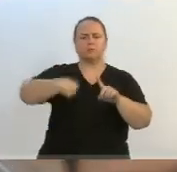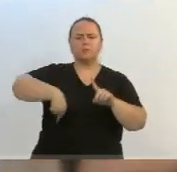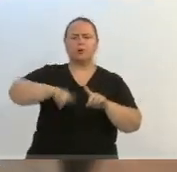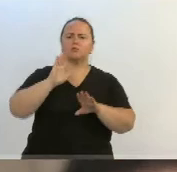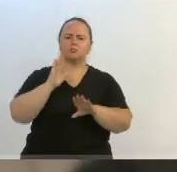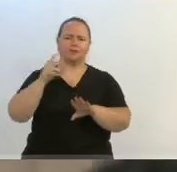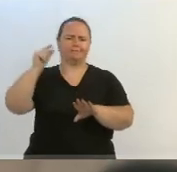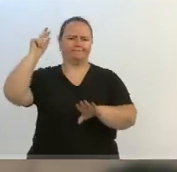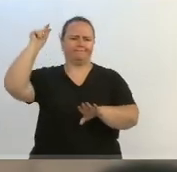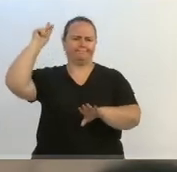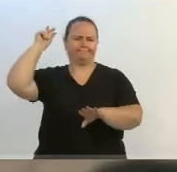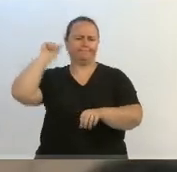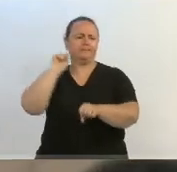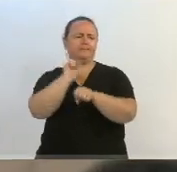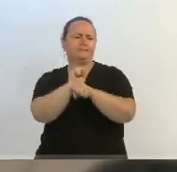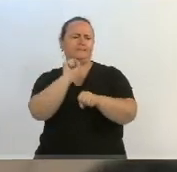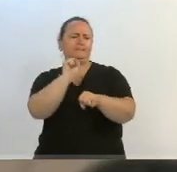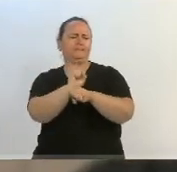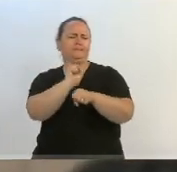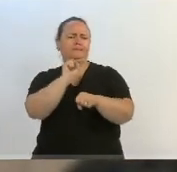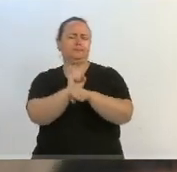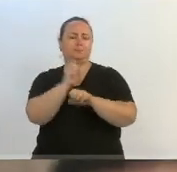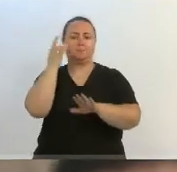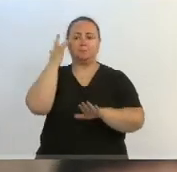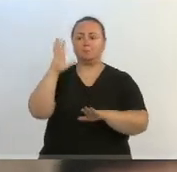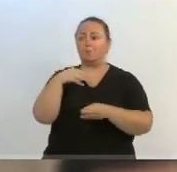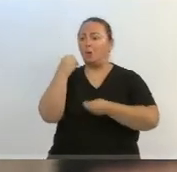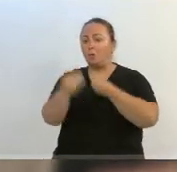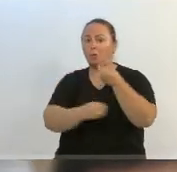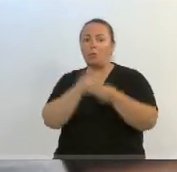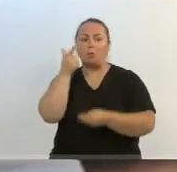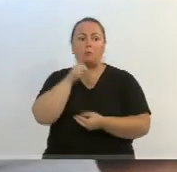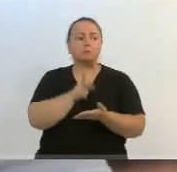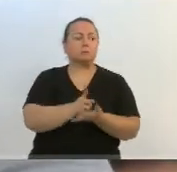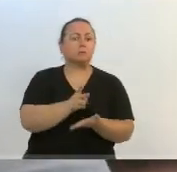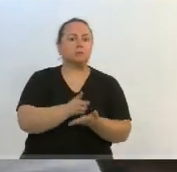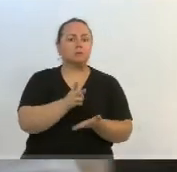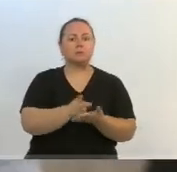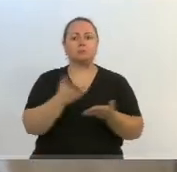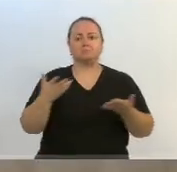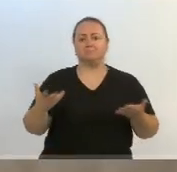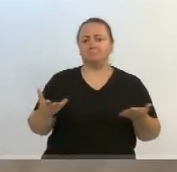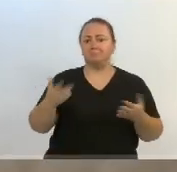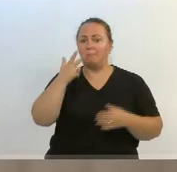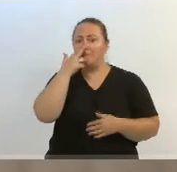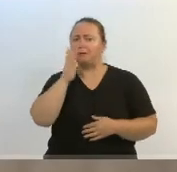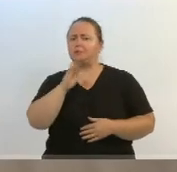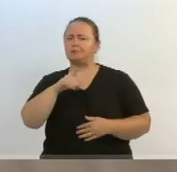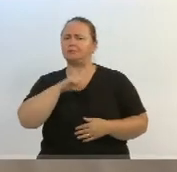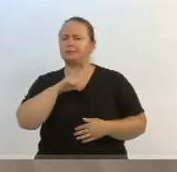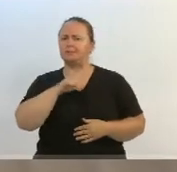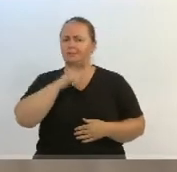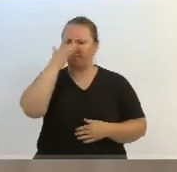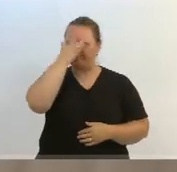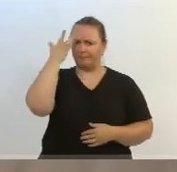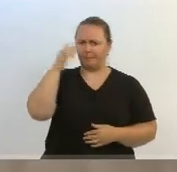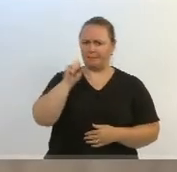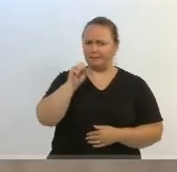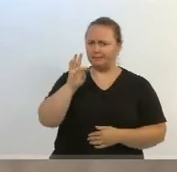por isso e não sei se vão consegui-lo mantê-lo lá, parece que já tem alguém no STF se movimentando,